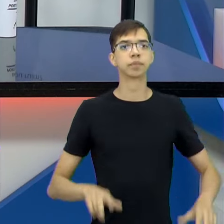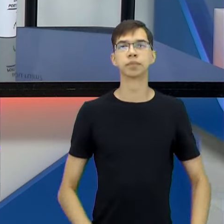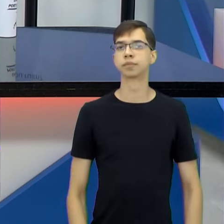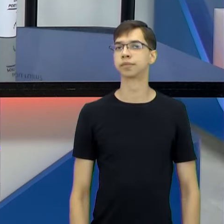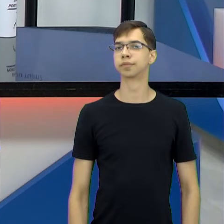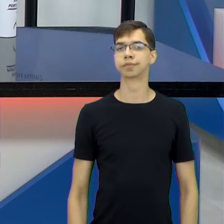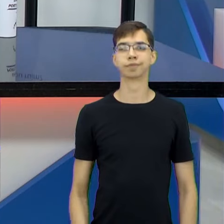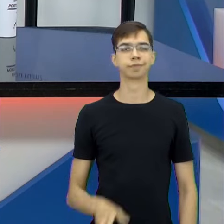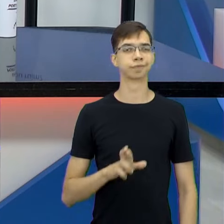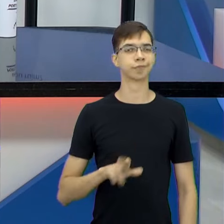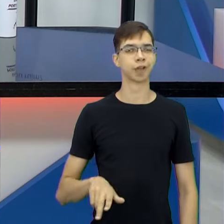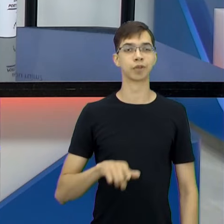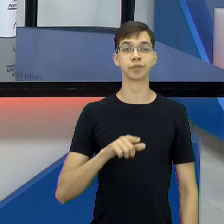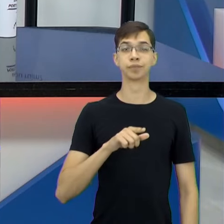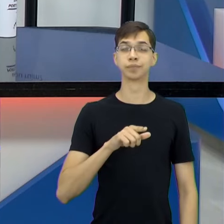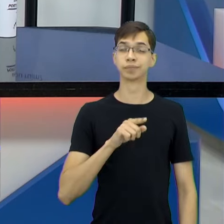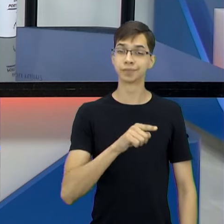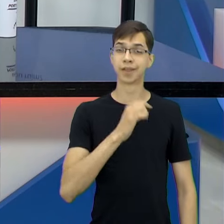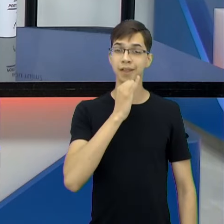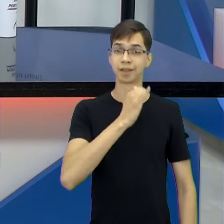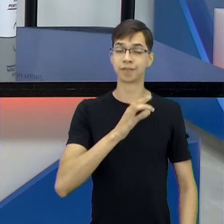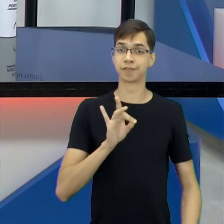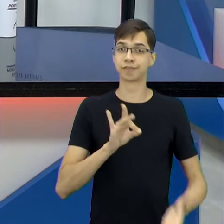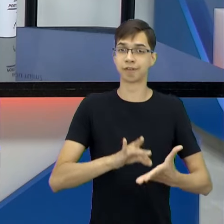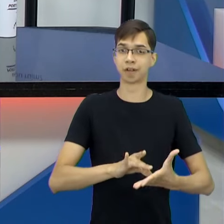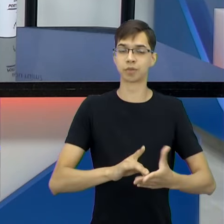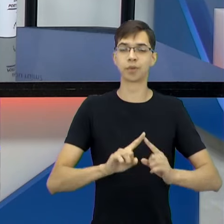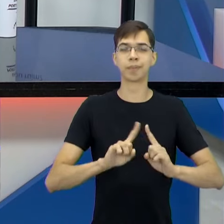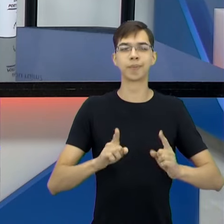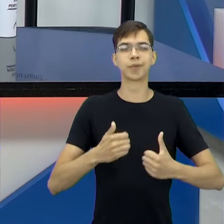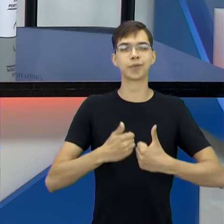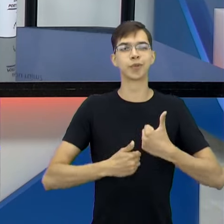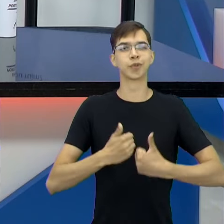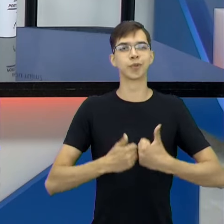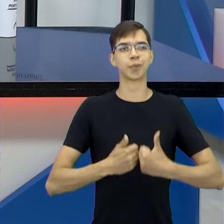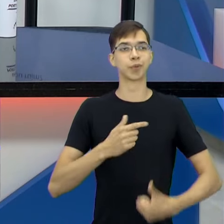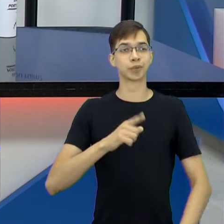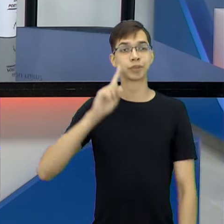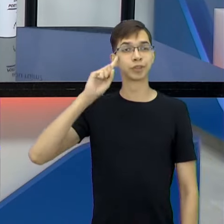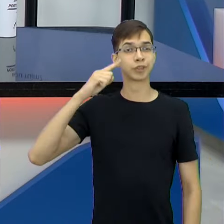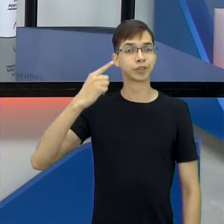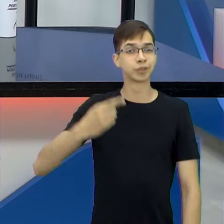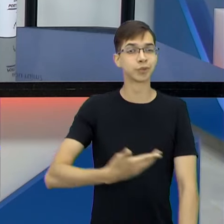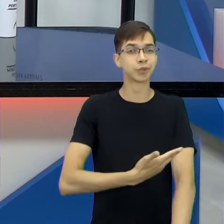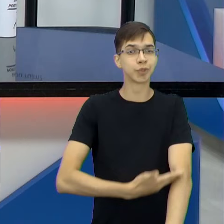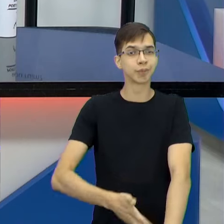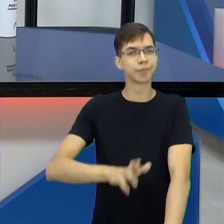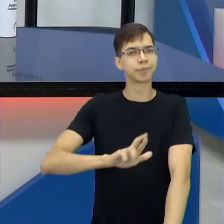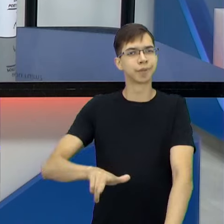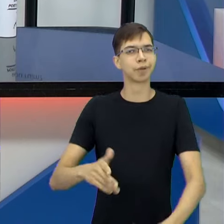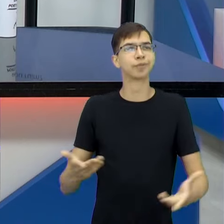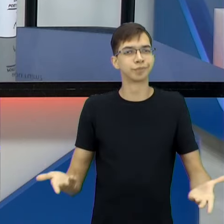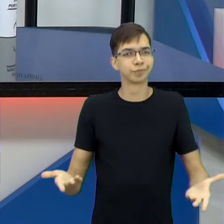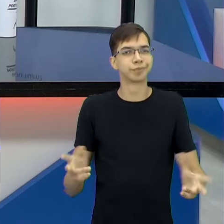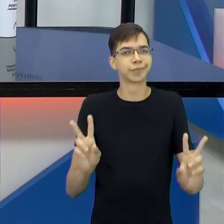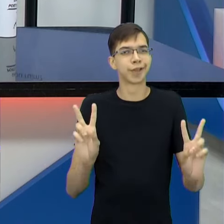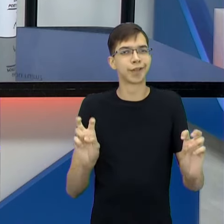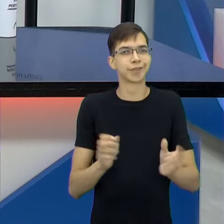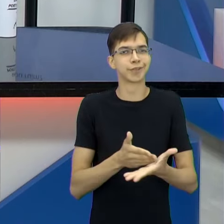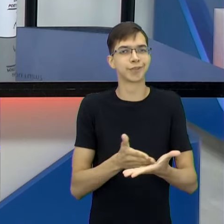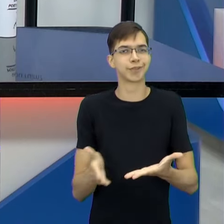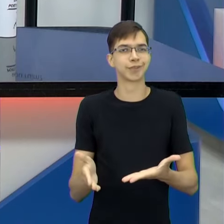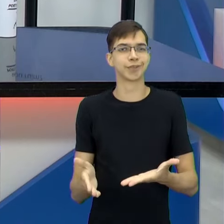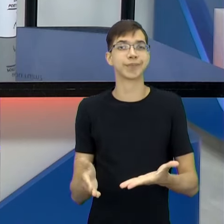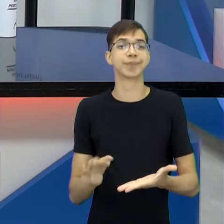contou um fato, mas assim, ir ao futebol também nem era a sua rotina. Exatamente. Já começou por aí, Então, estava todo dia,